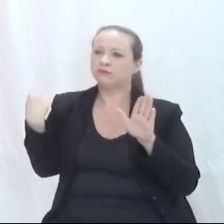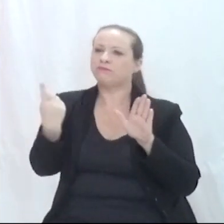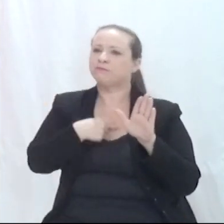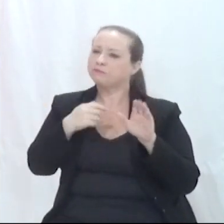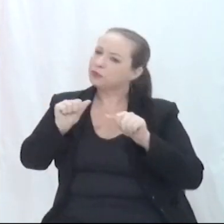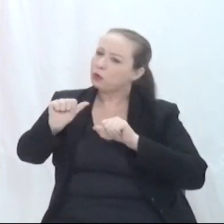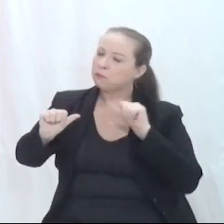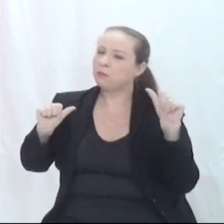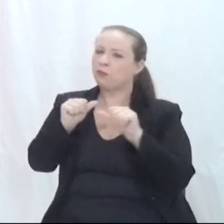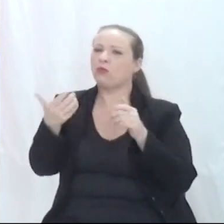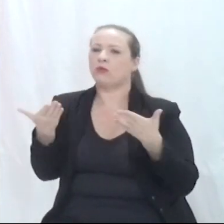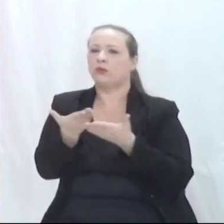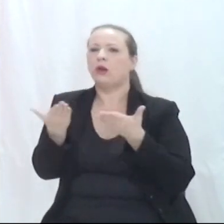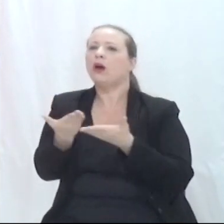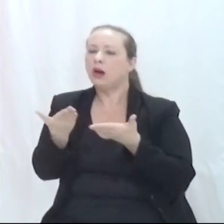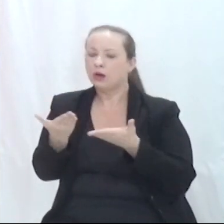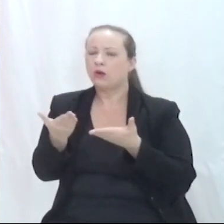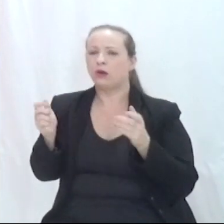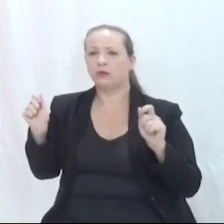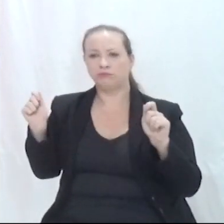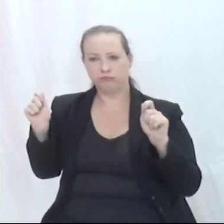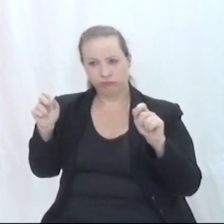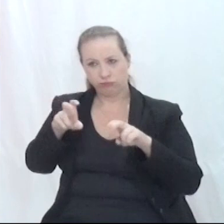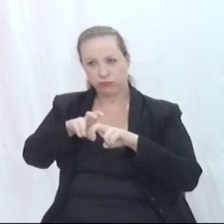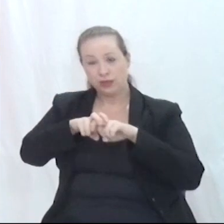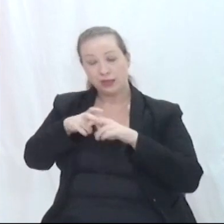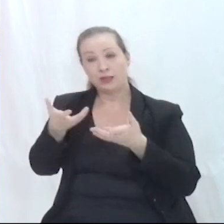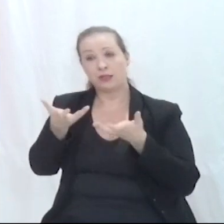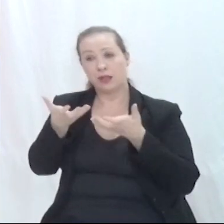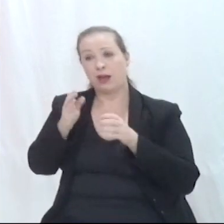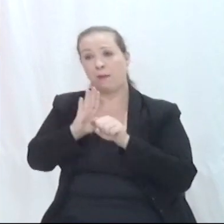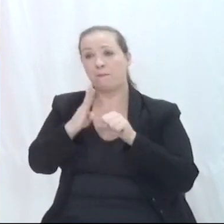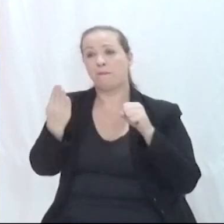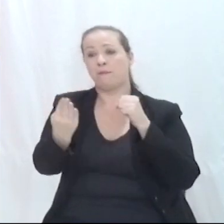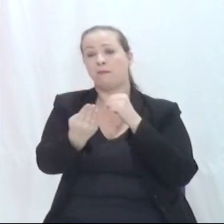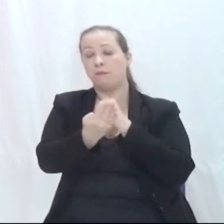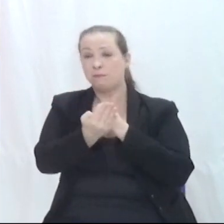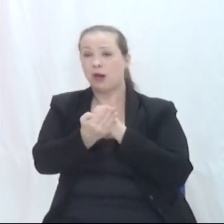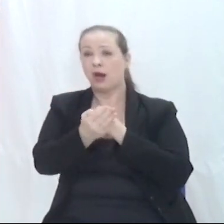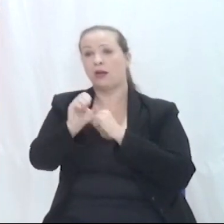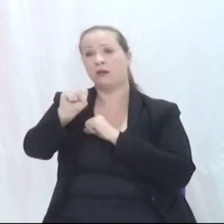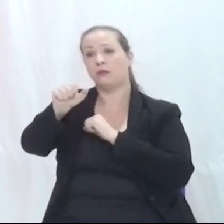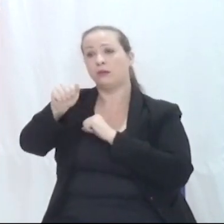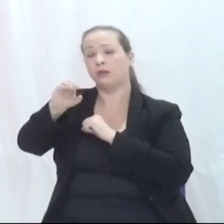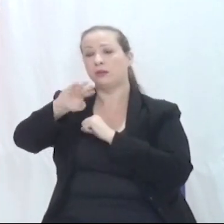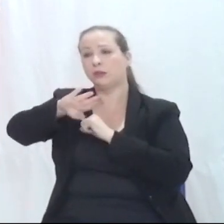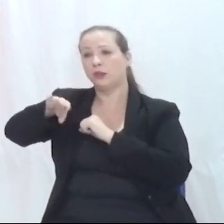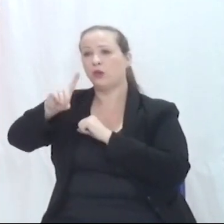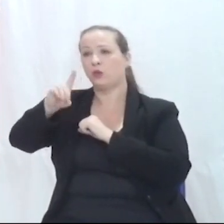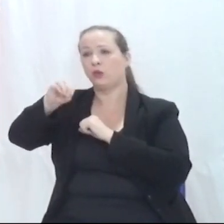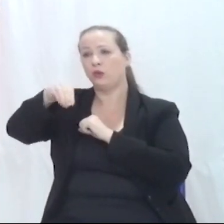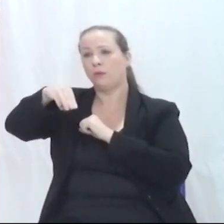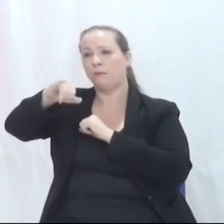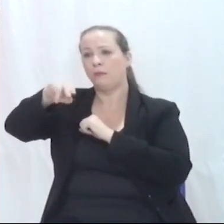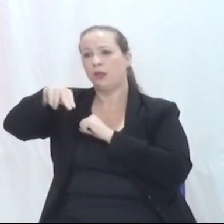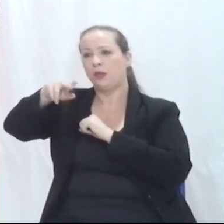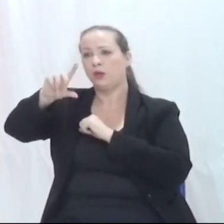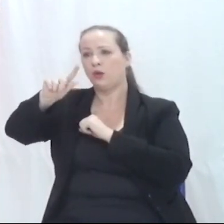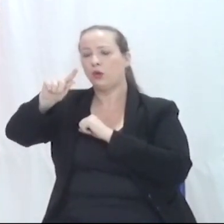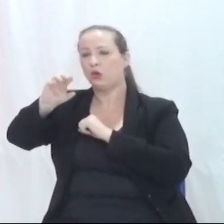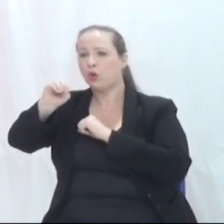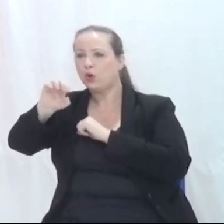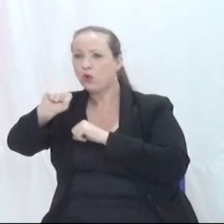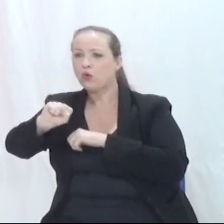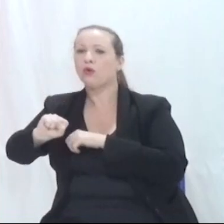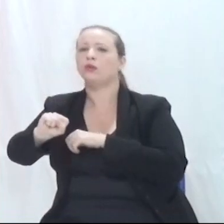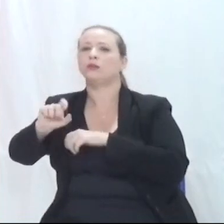município. para que agora a gente possa, então, ter o bairro formalizado da forma como a gente usa, bairro São Domingos, e possam aparecer, assim, nos mapas dos municípios,